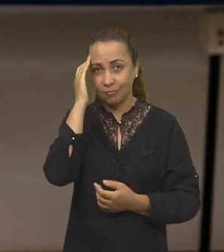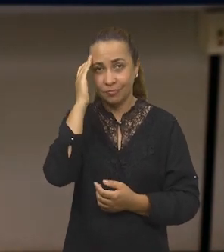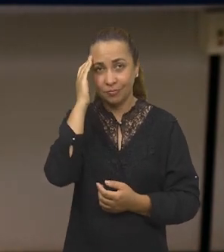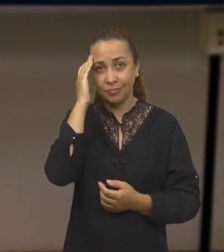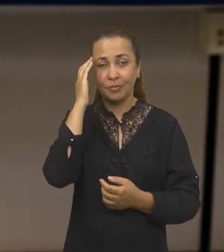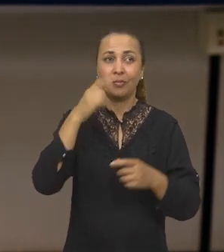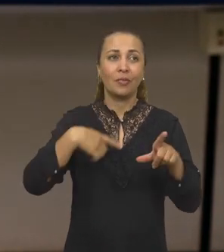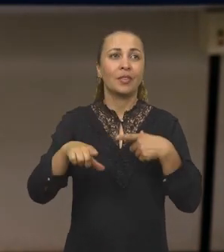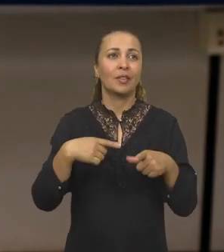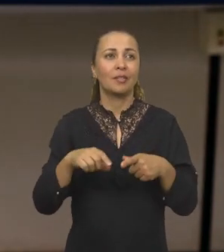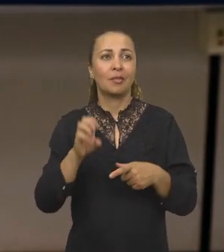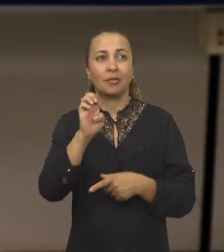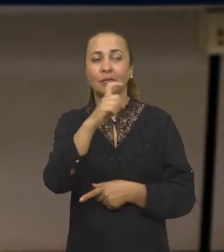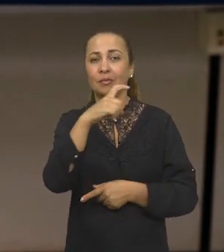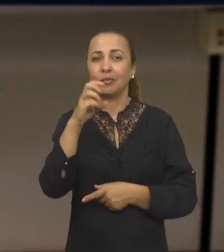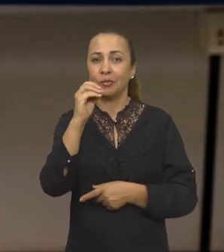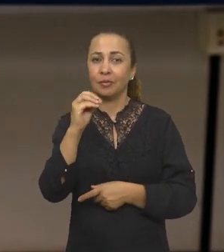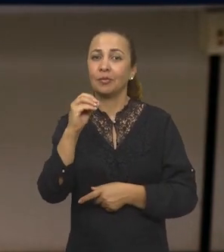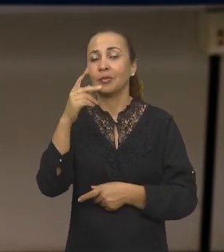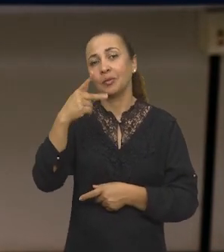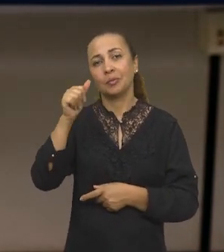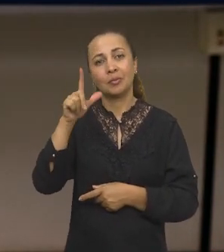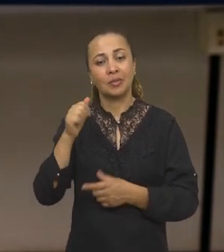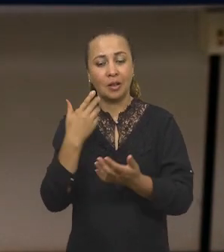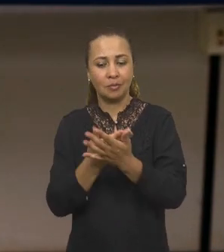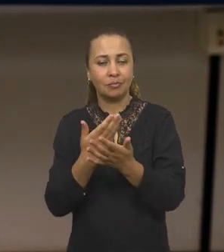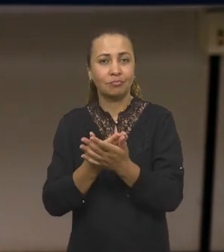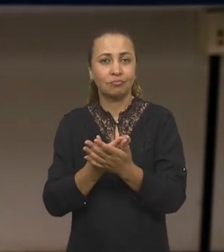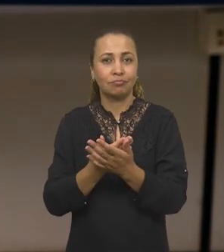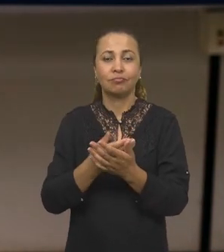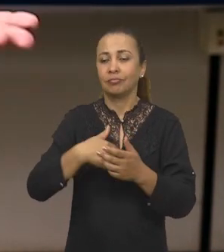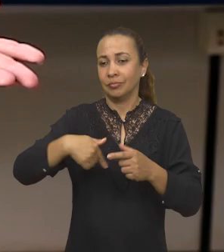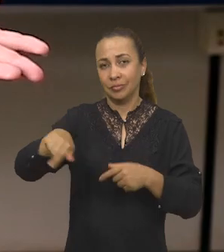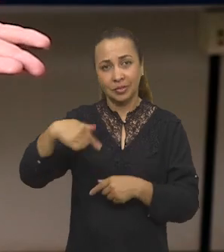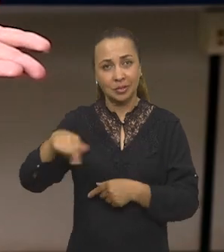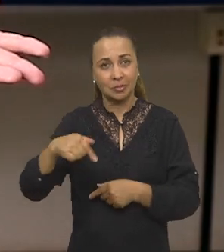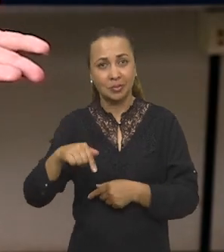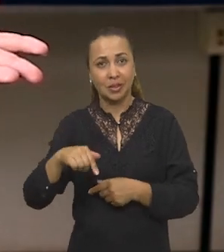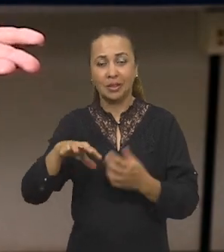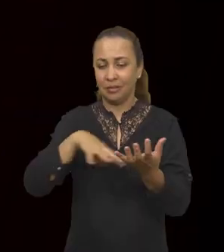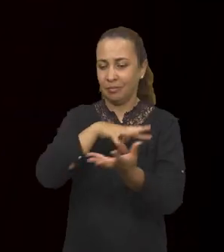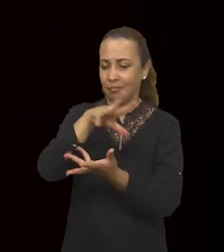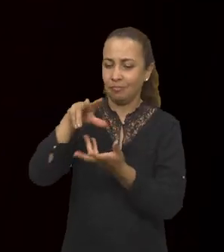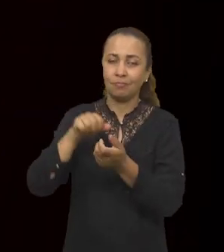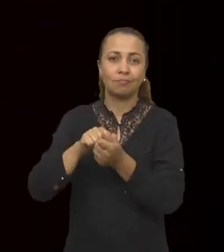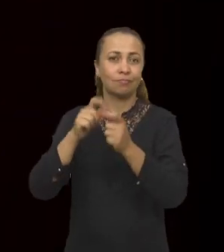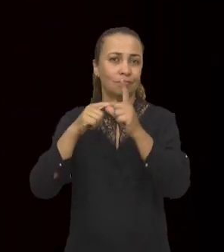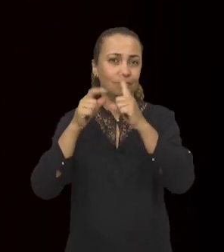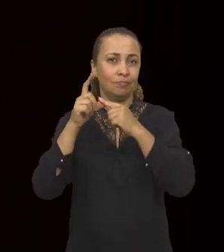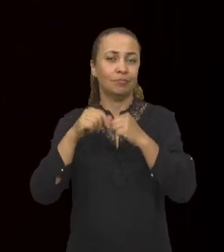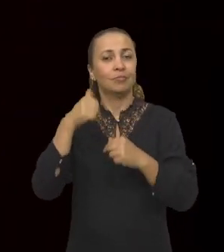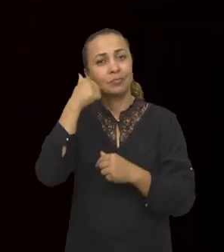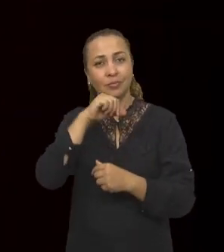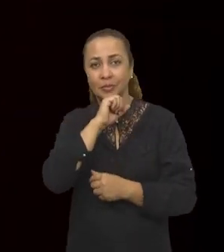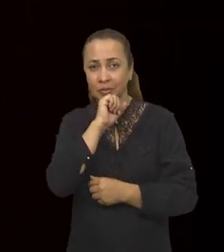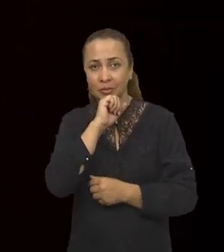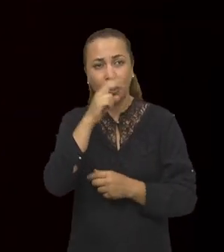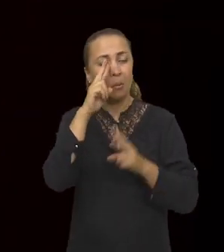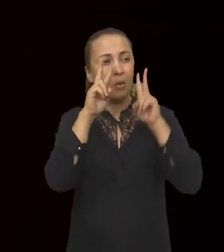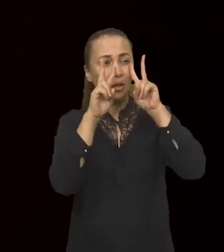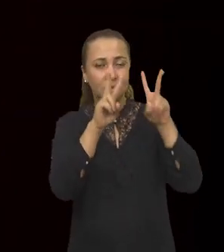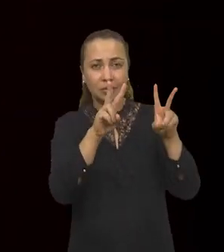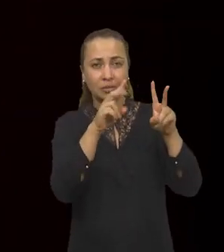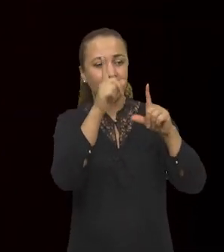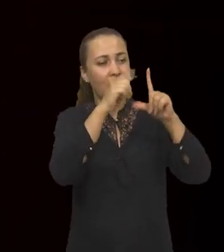as propriedades químicas desses exoplanetas é estudando as propriedades químicas da sua estrela-mãe. Então, a gente observa as suas